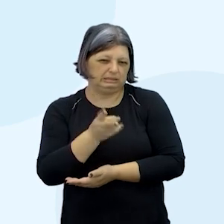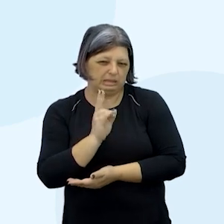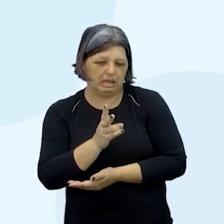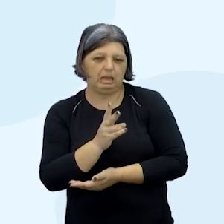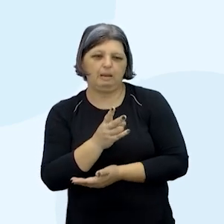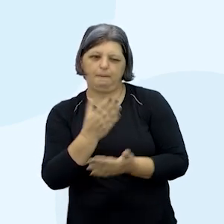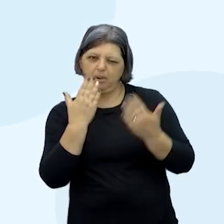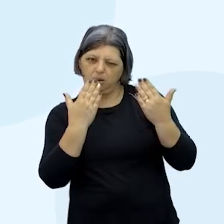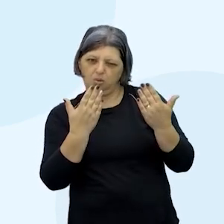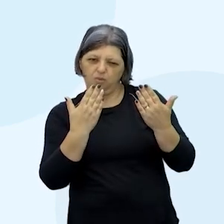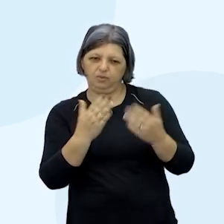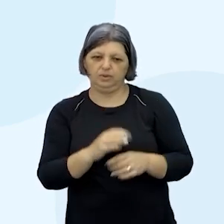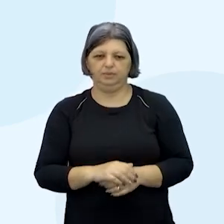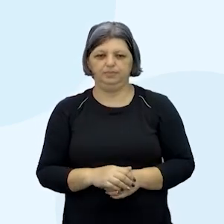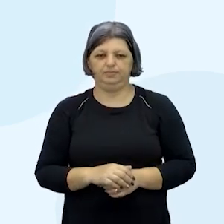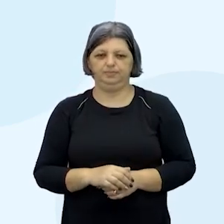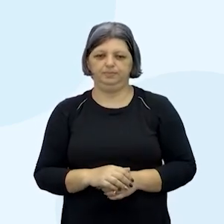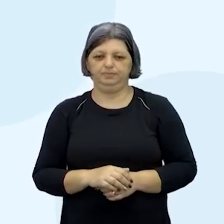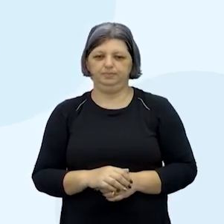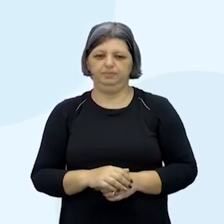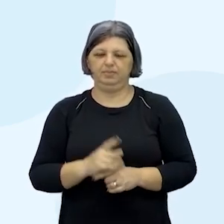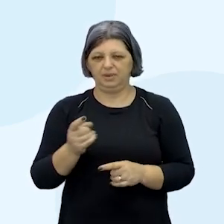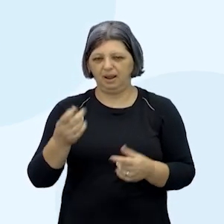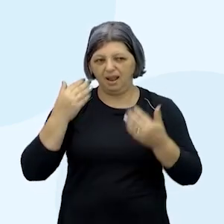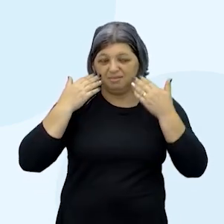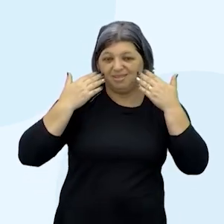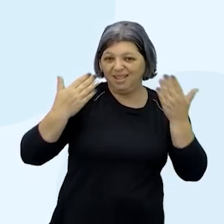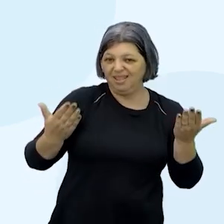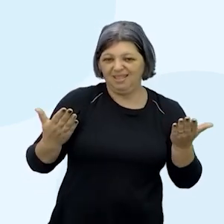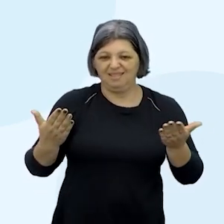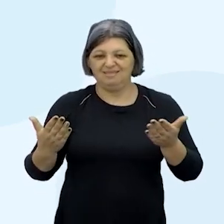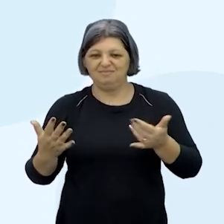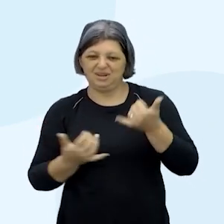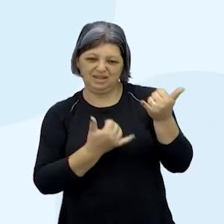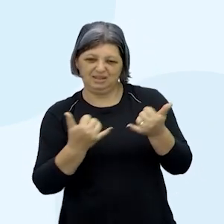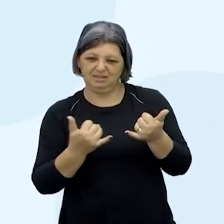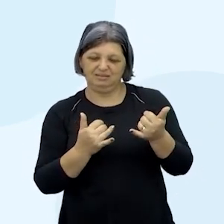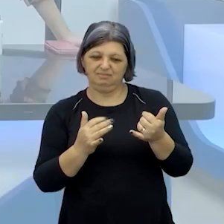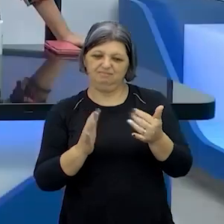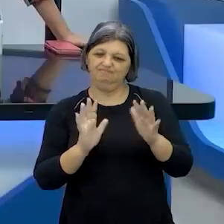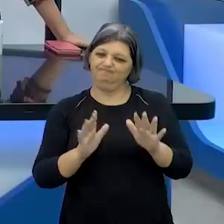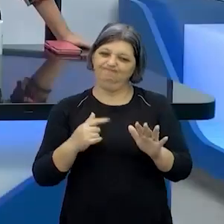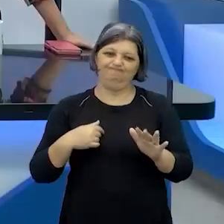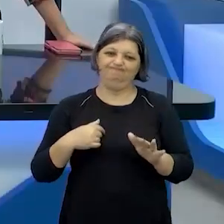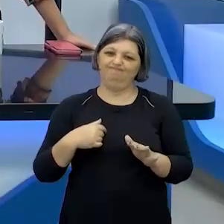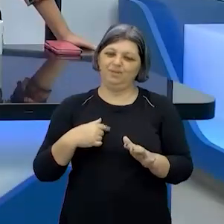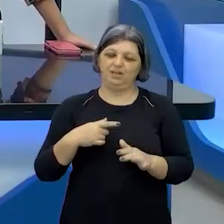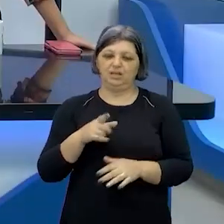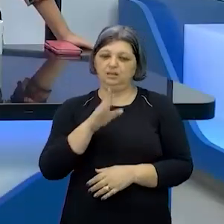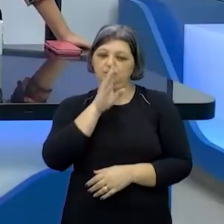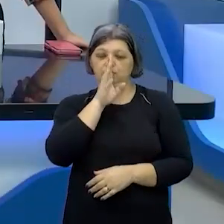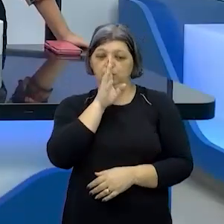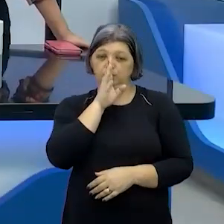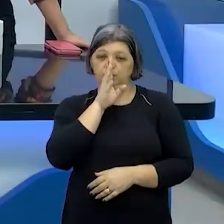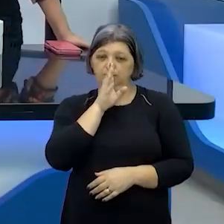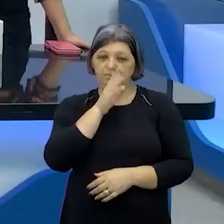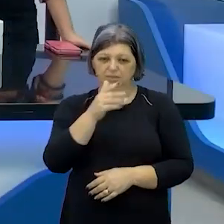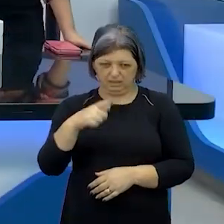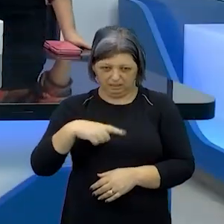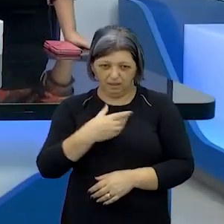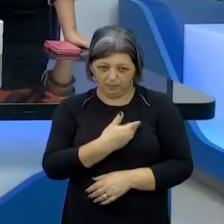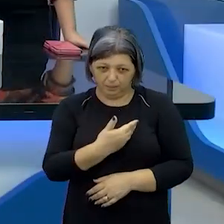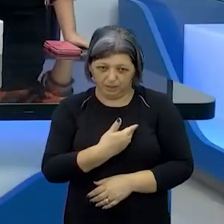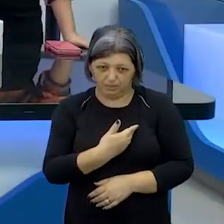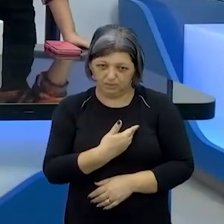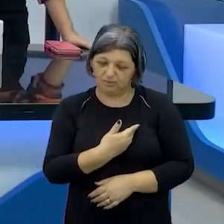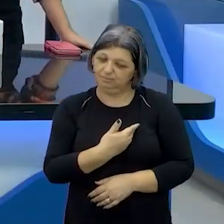introvertido ou extrovertido eu acho que ele era introvertido e tem amigos poucos é isso é